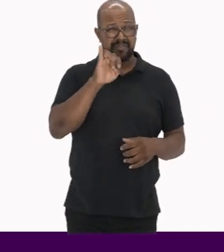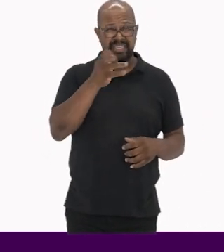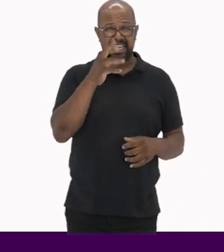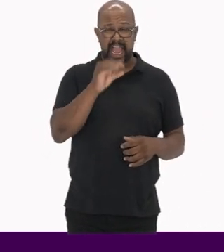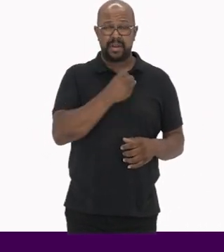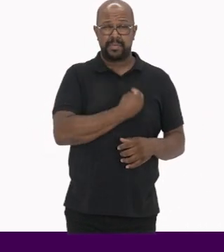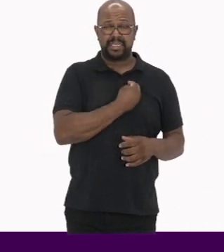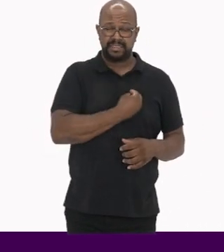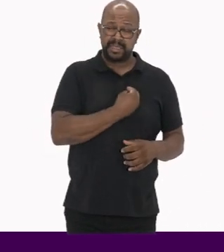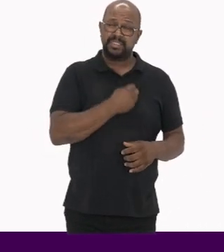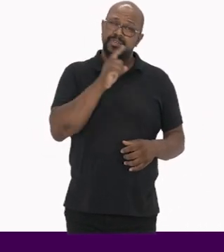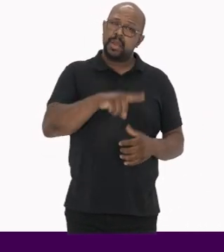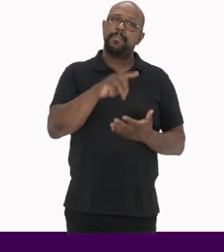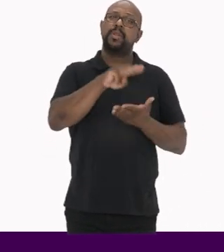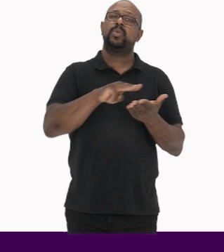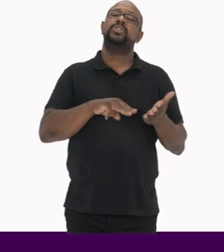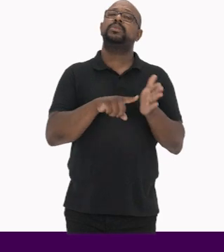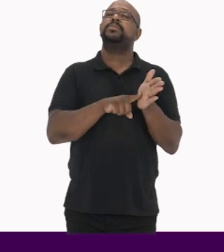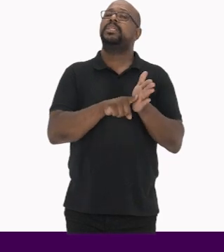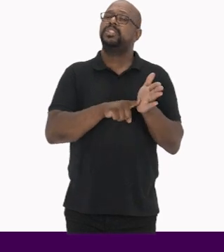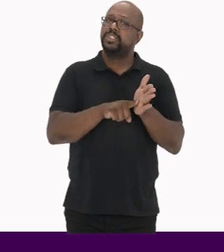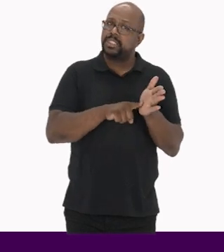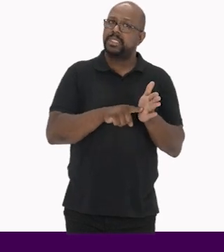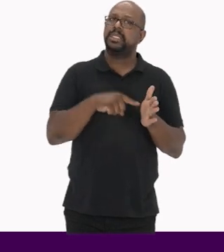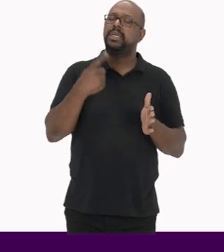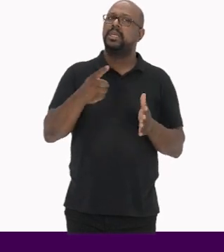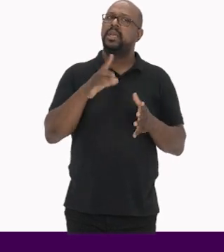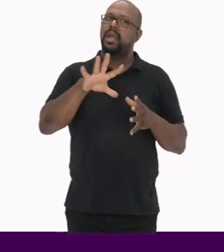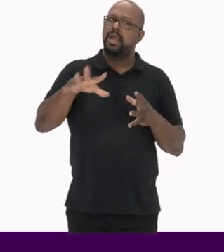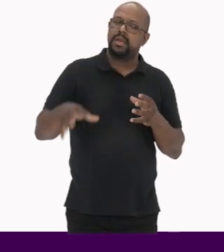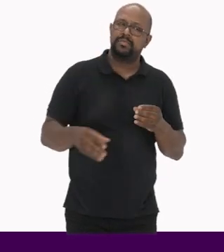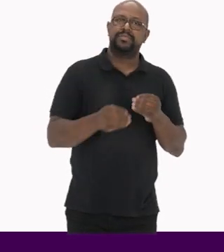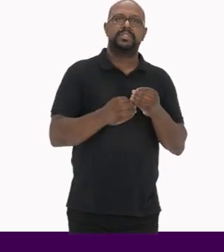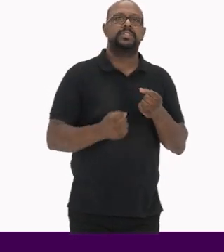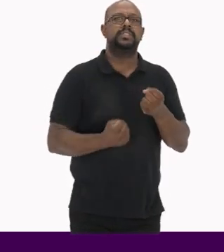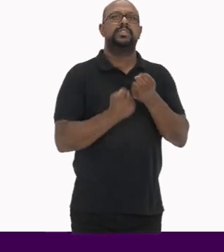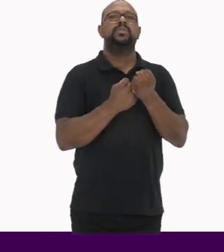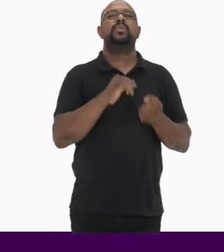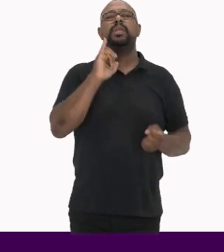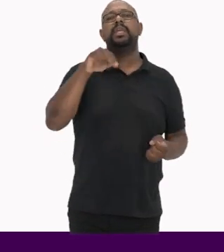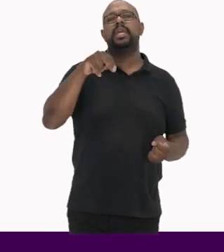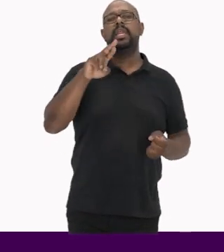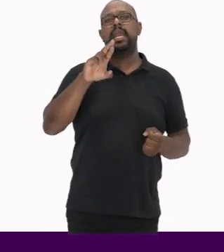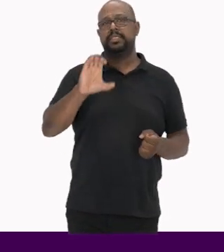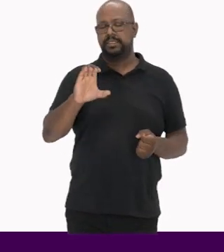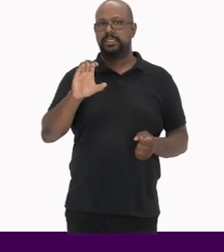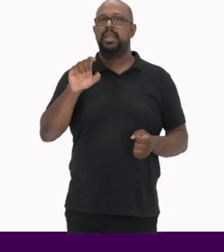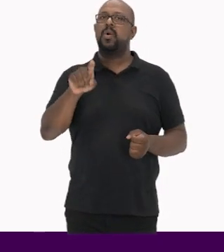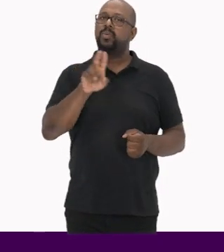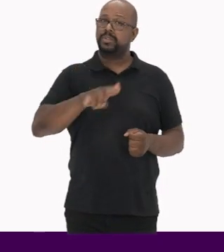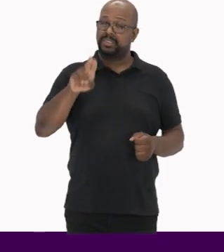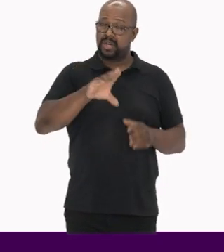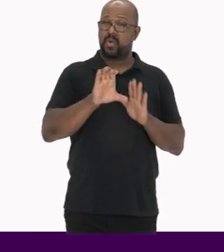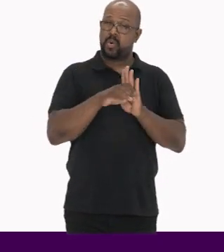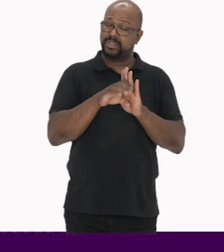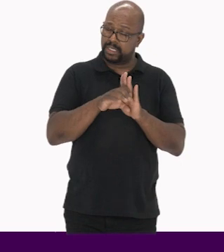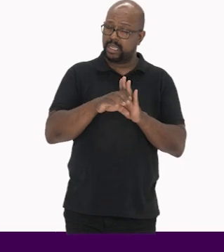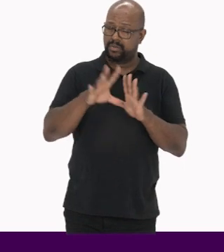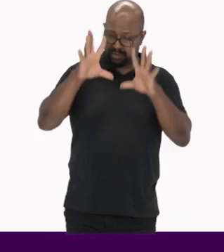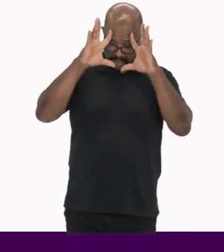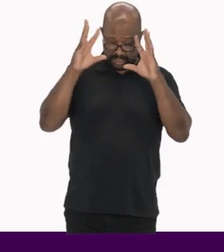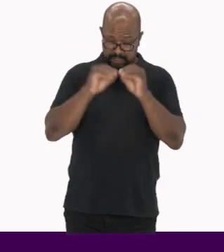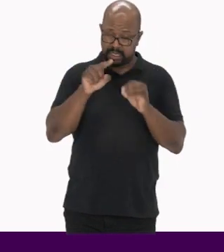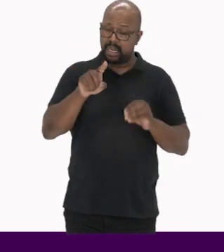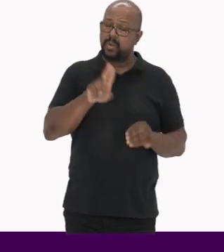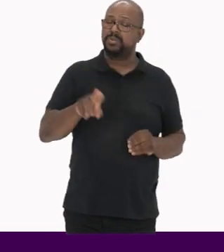inventário participativo é uma metodologia de pesquisa Que se apoia nas diretrizes do INRC Usando os conceitos e